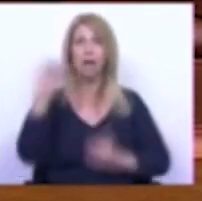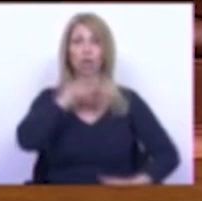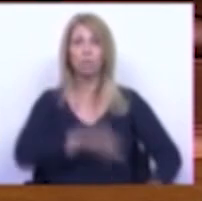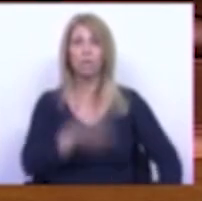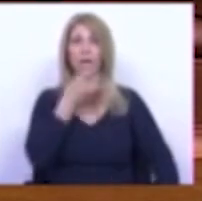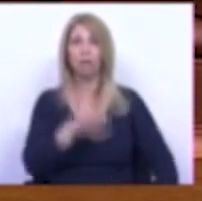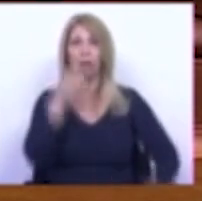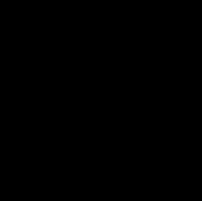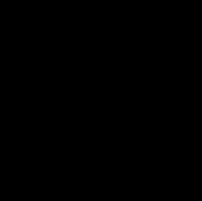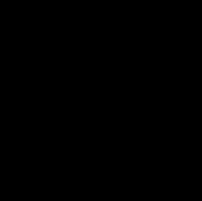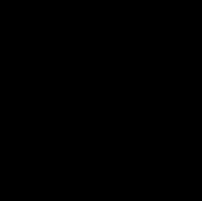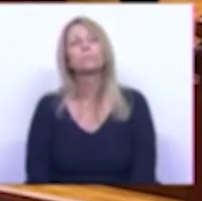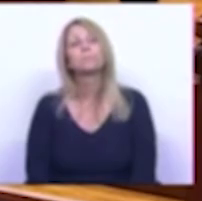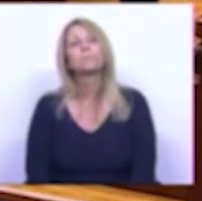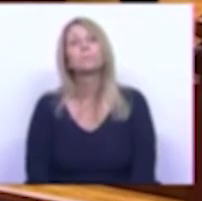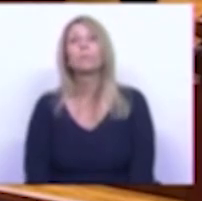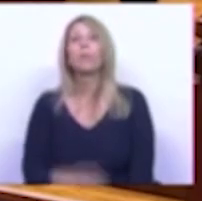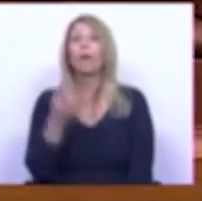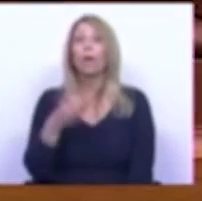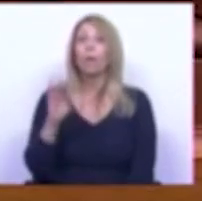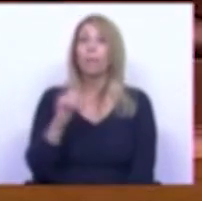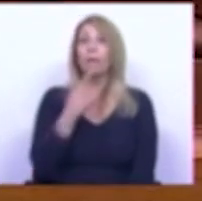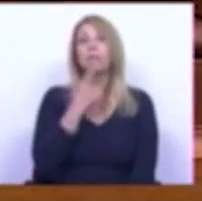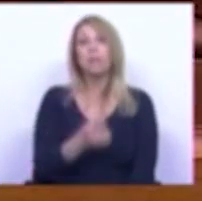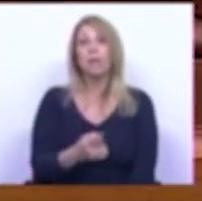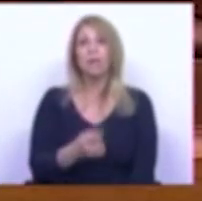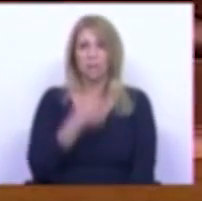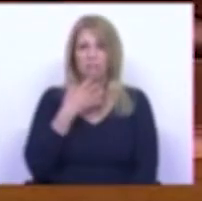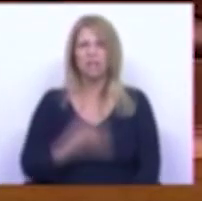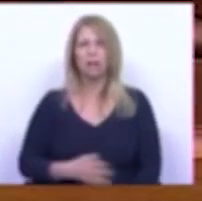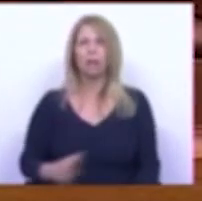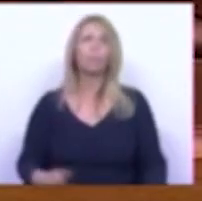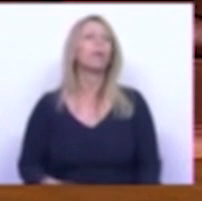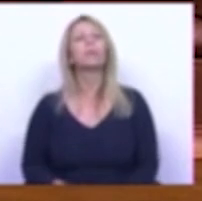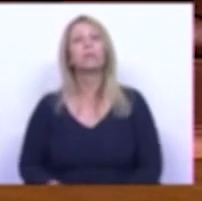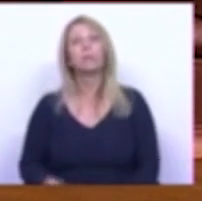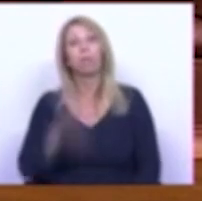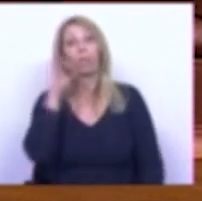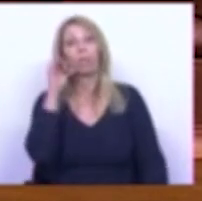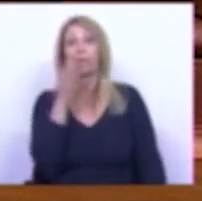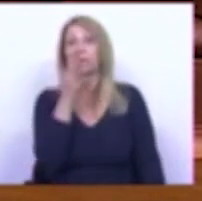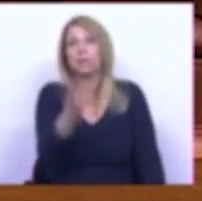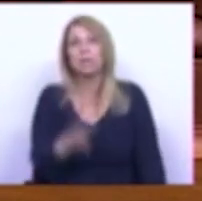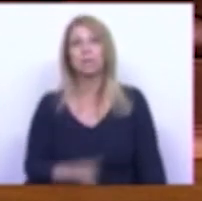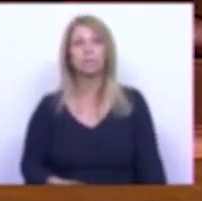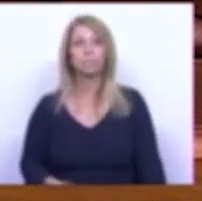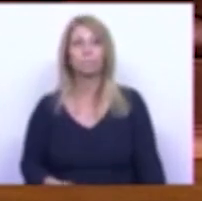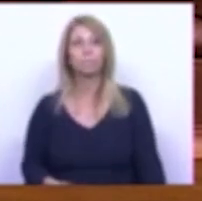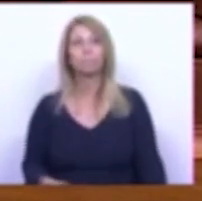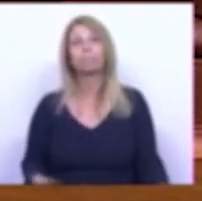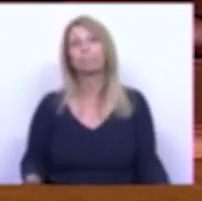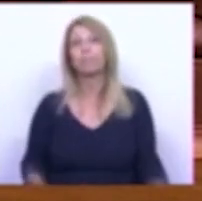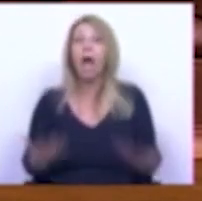aos trabalhadores O PS diria seguramente como sempre disse que estávamos